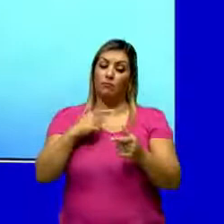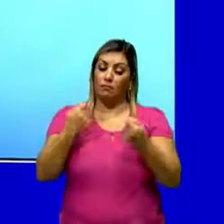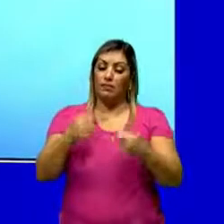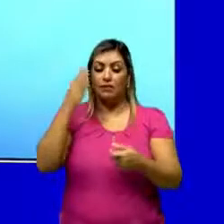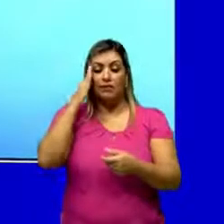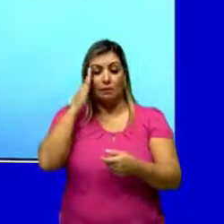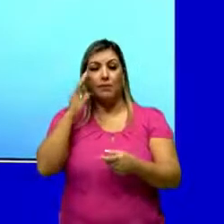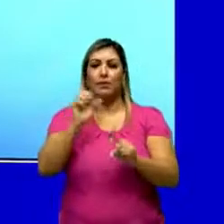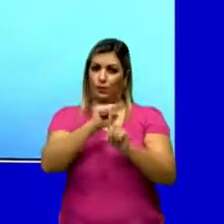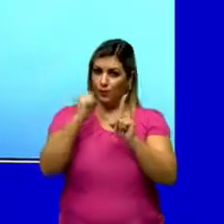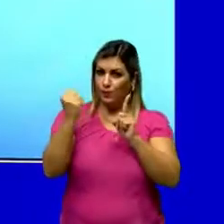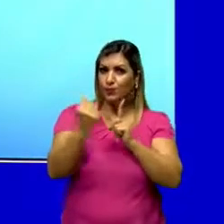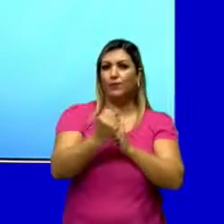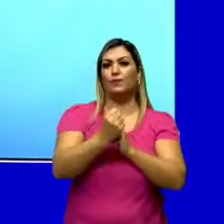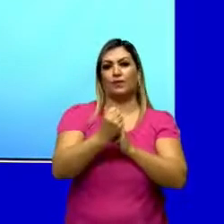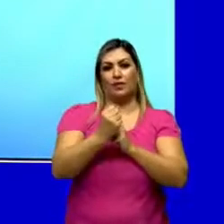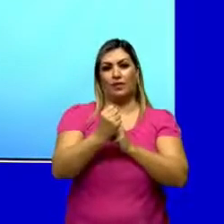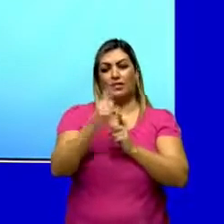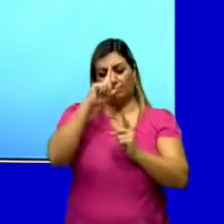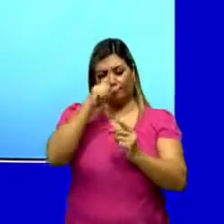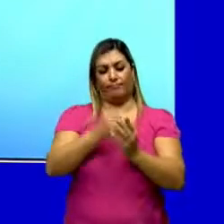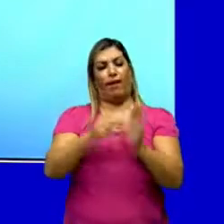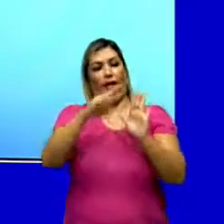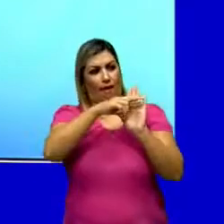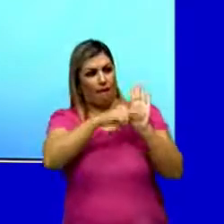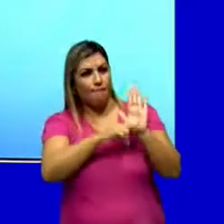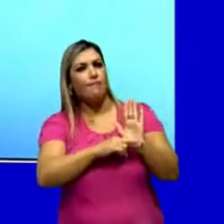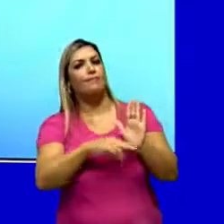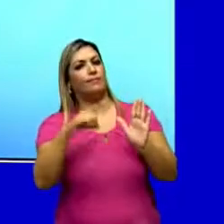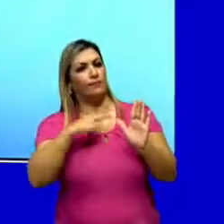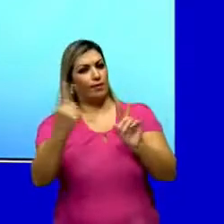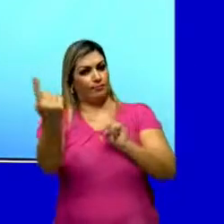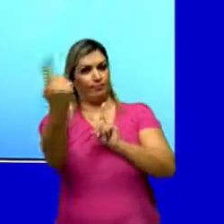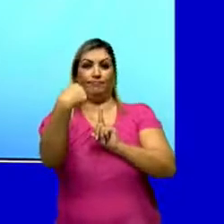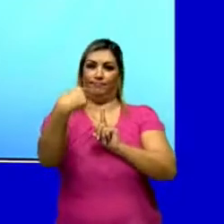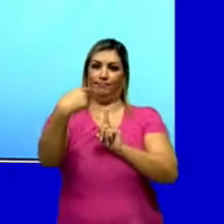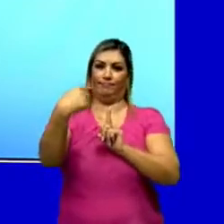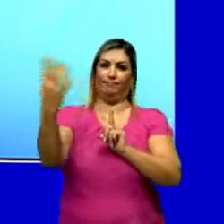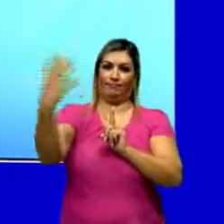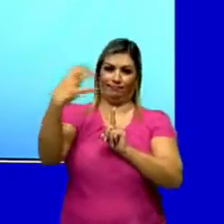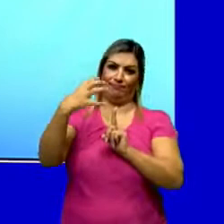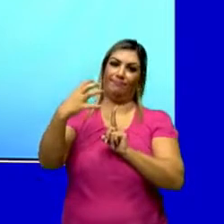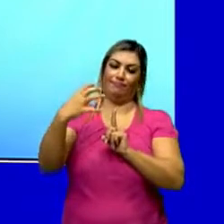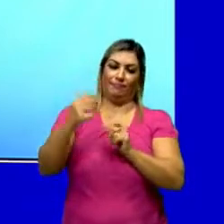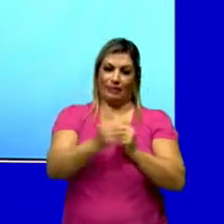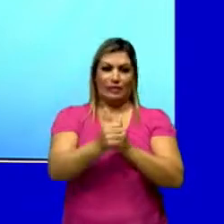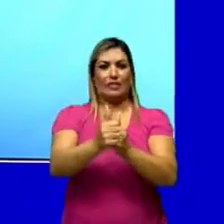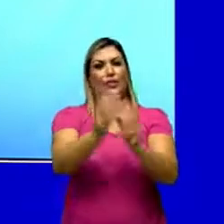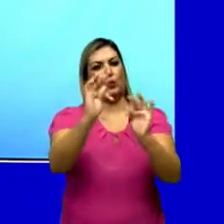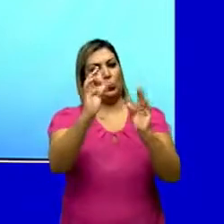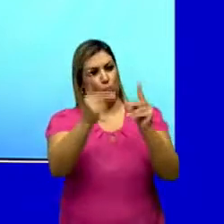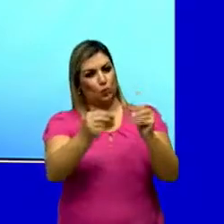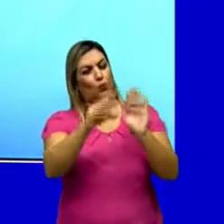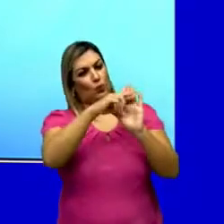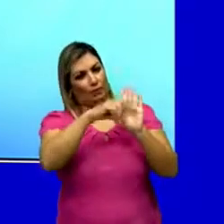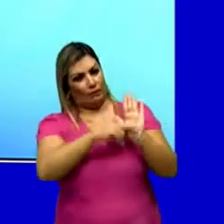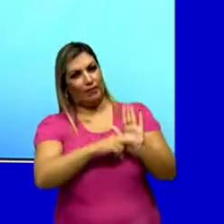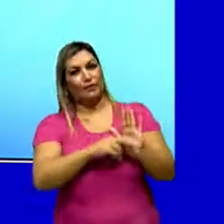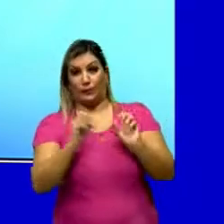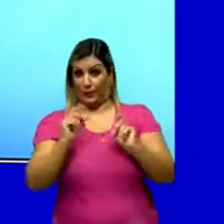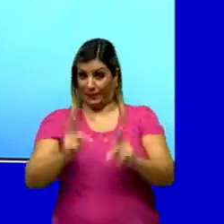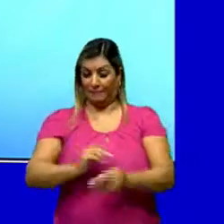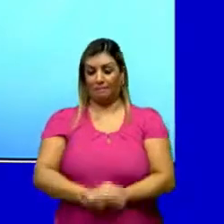essa sociedade, né? Que essas regras sociais vão ter sobre esse indivíduo, coagindo ele a seguir todas aquelas normas.